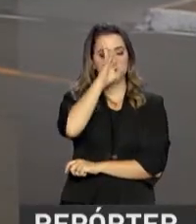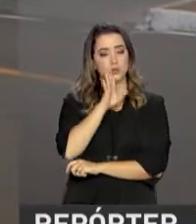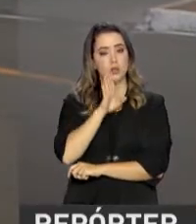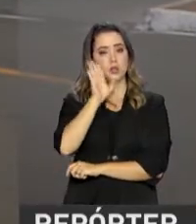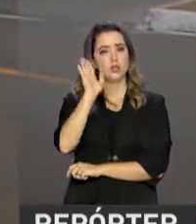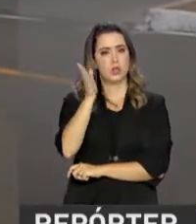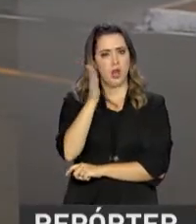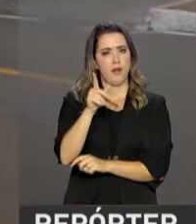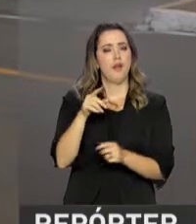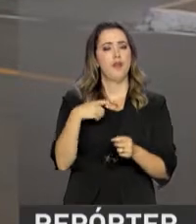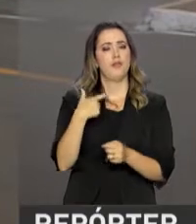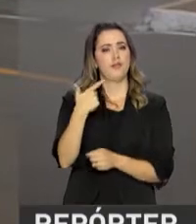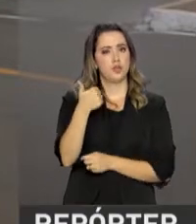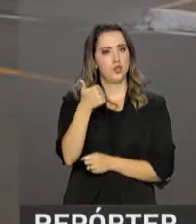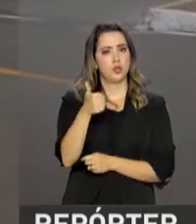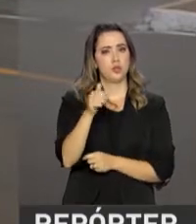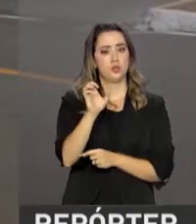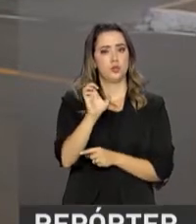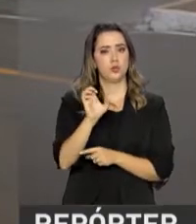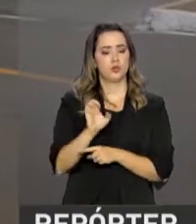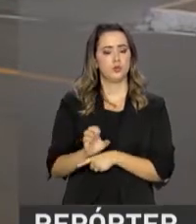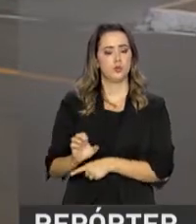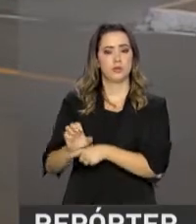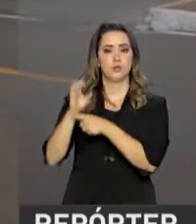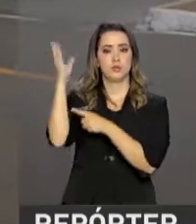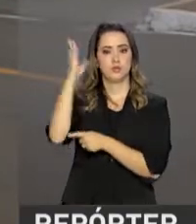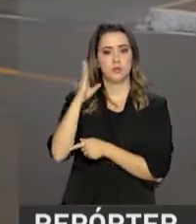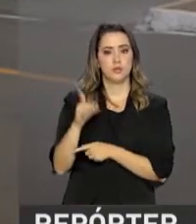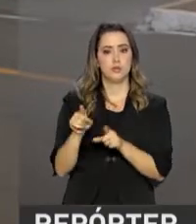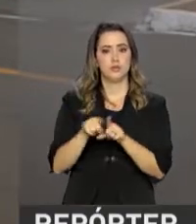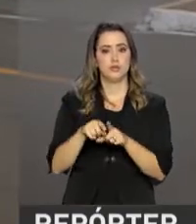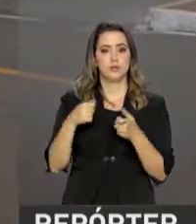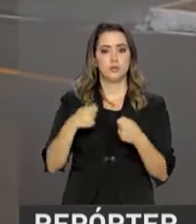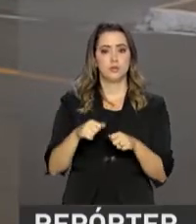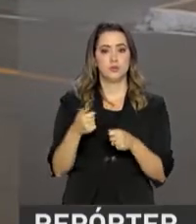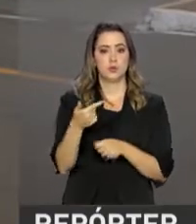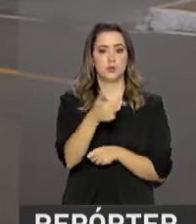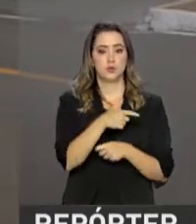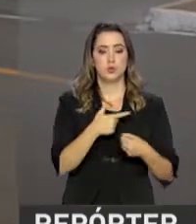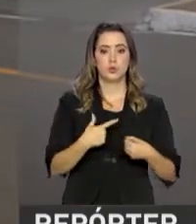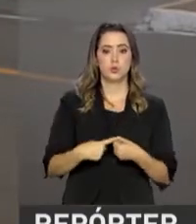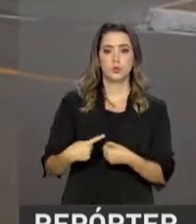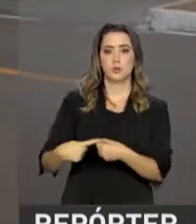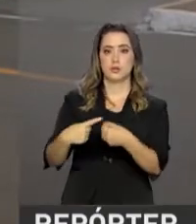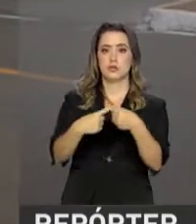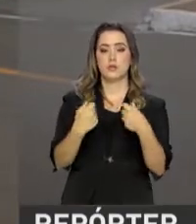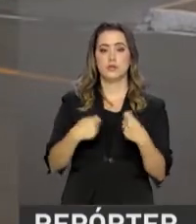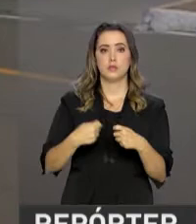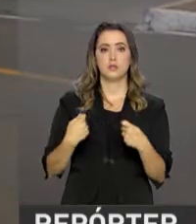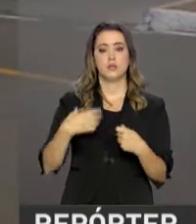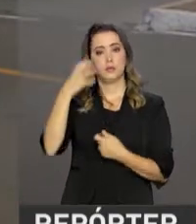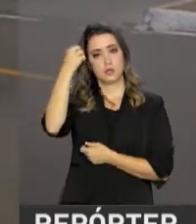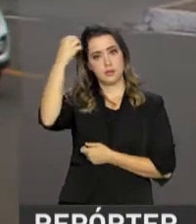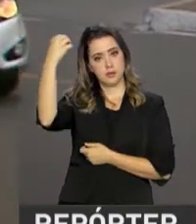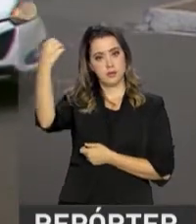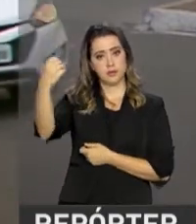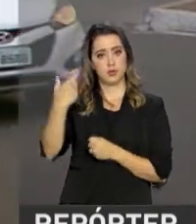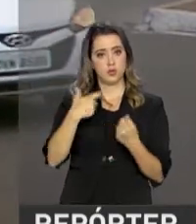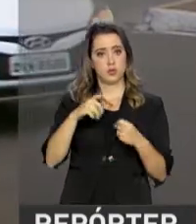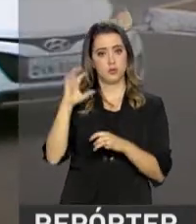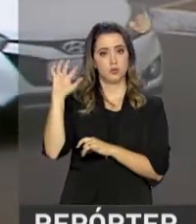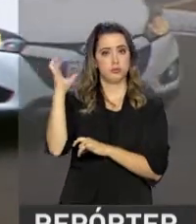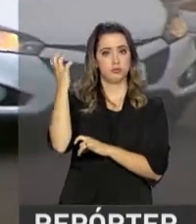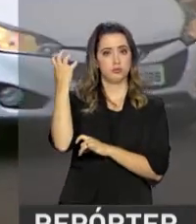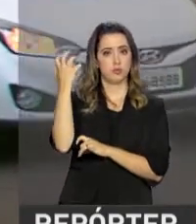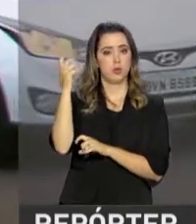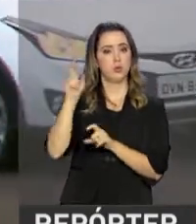rotina de 21 estados brasileiros e também é recomendada para pessoas de outras regiões que vão se deslocar para as áreas silvestres